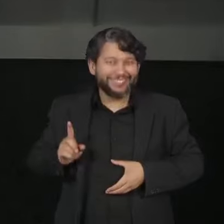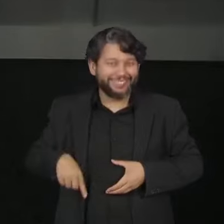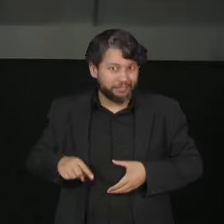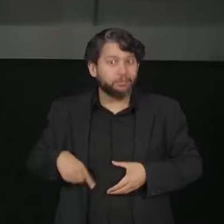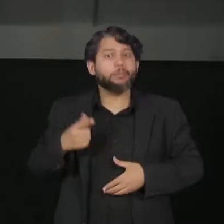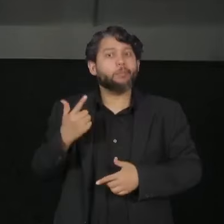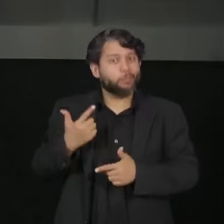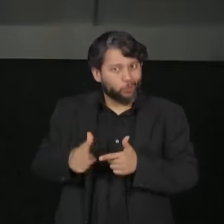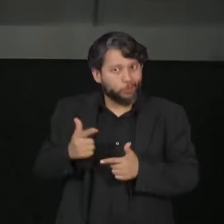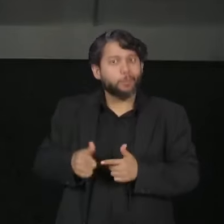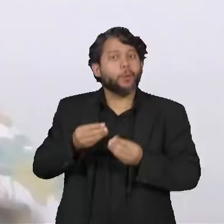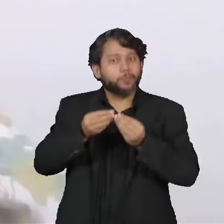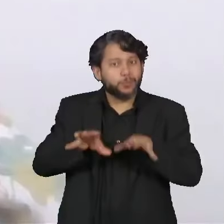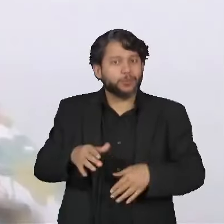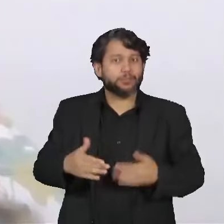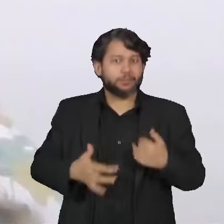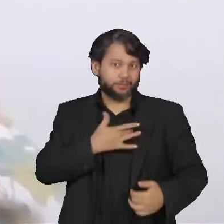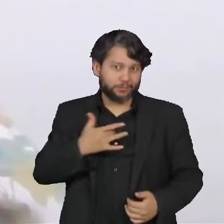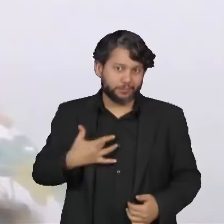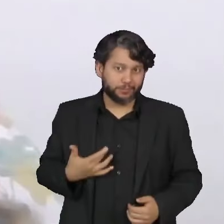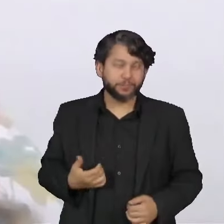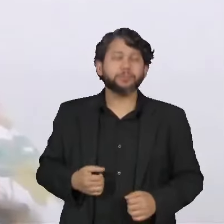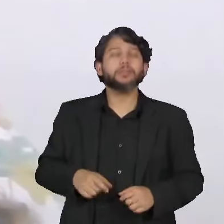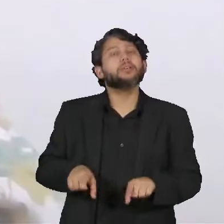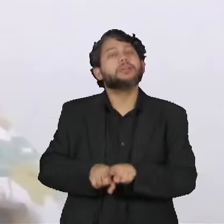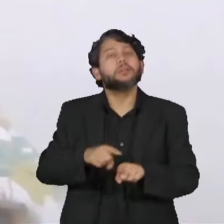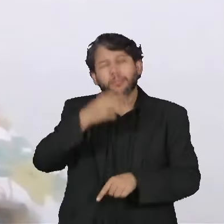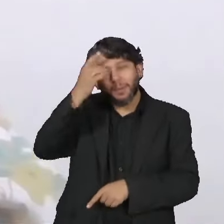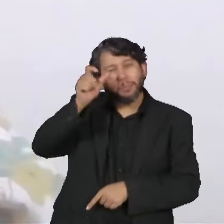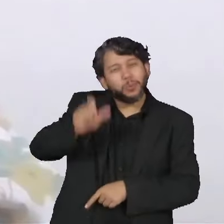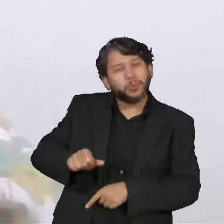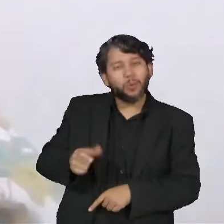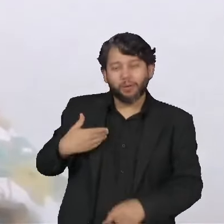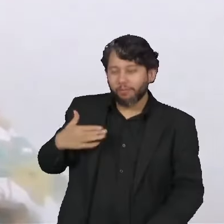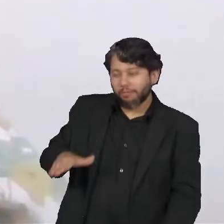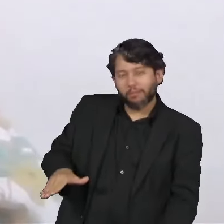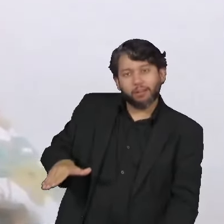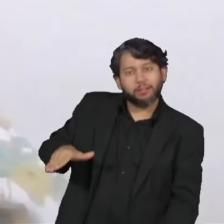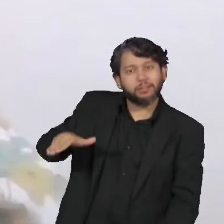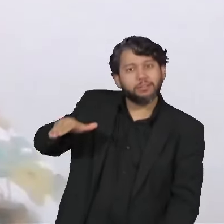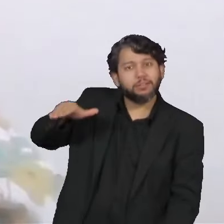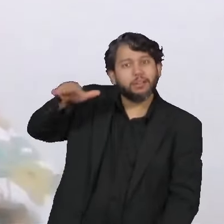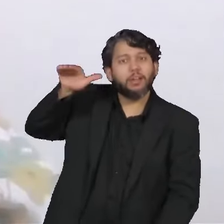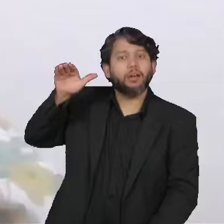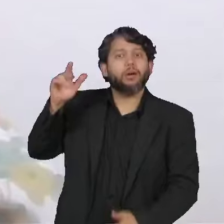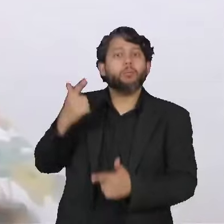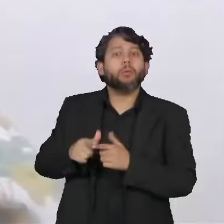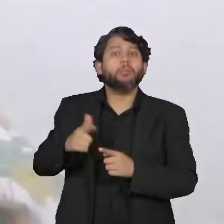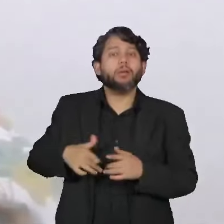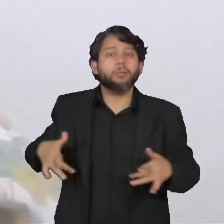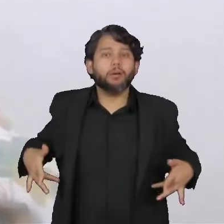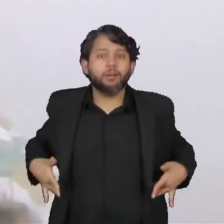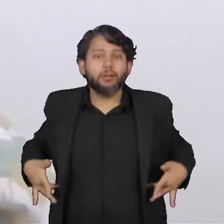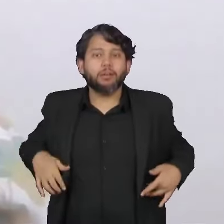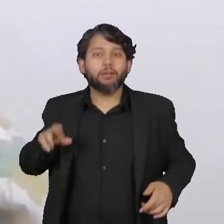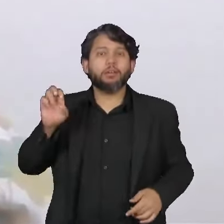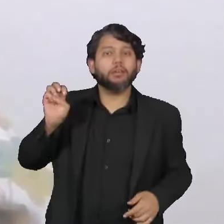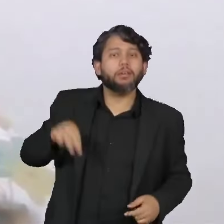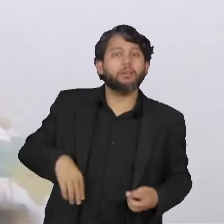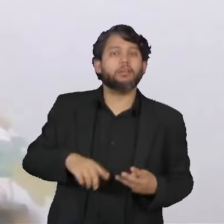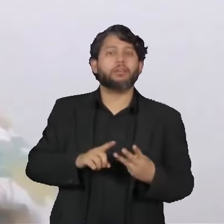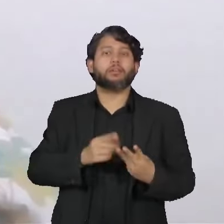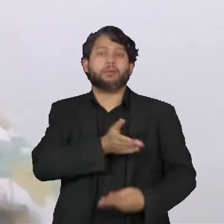isso é uma complicação grave também. E conforme a pessoa vai crescendo, ela pode ter complicações nos rins, no coração,